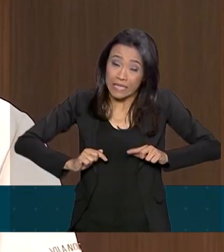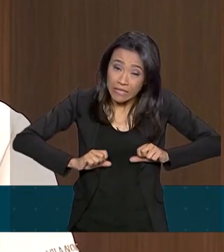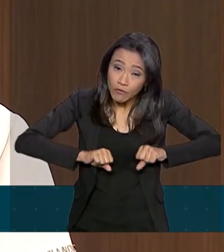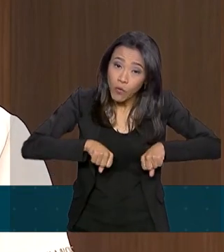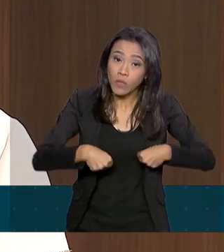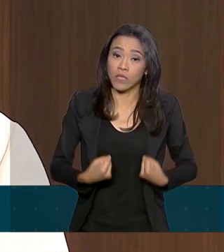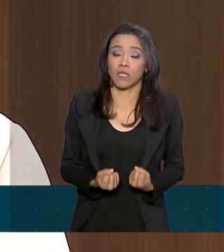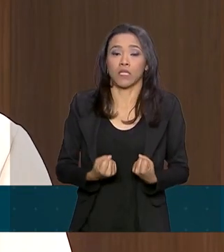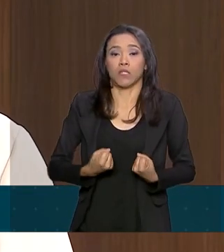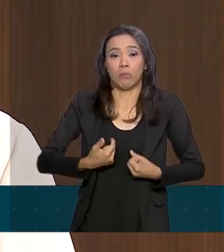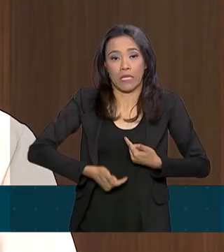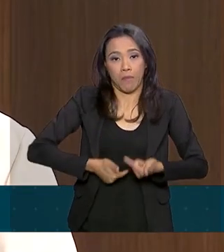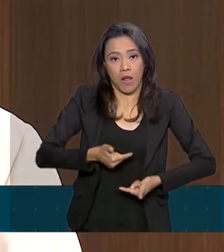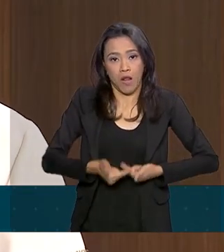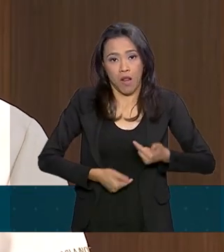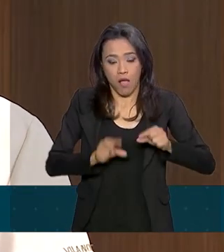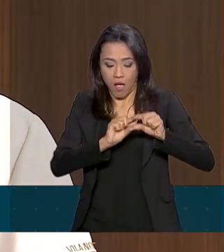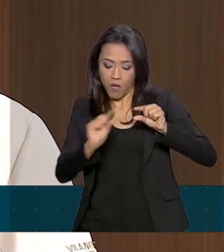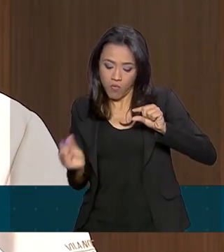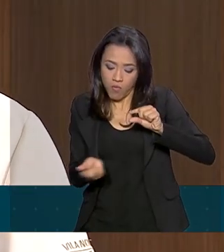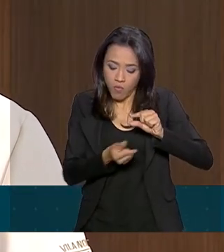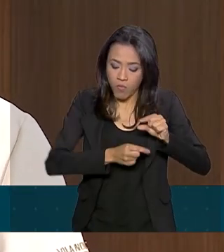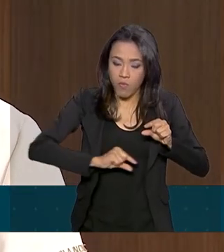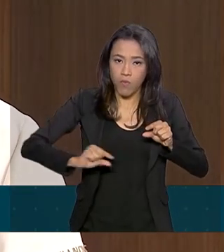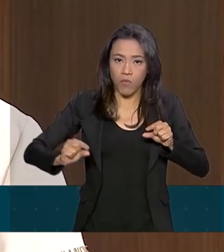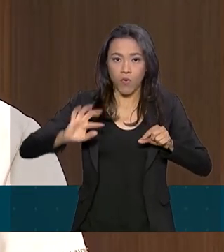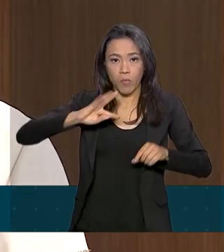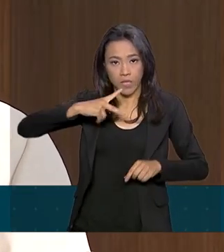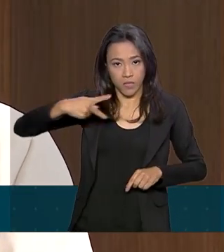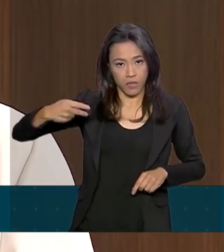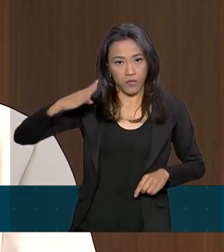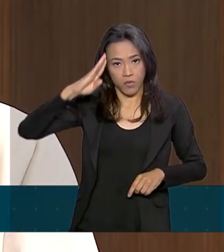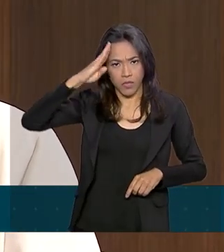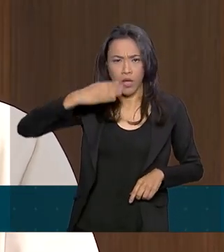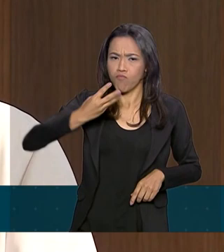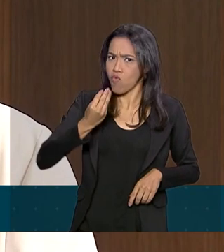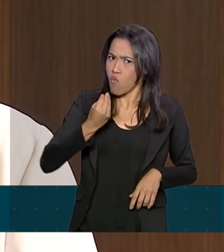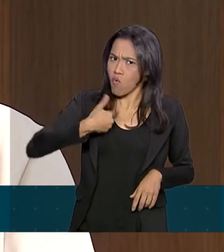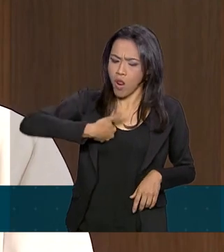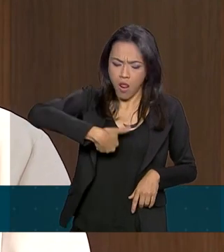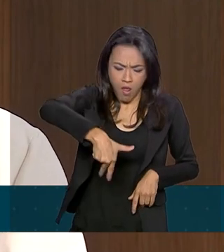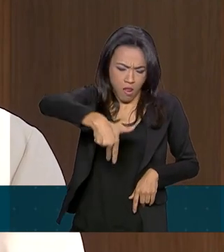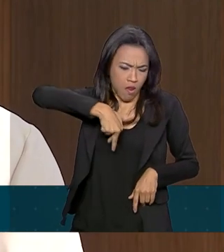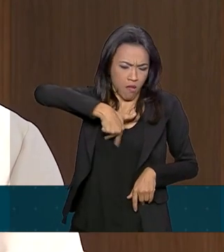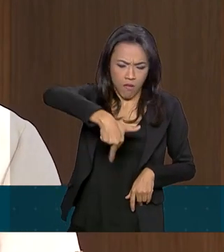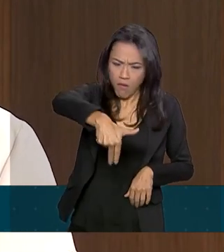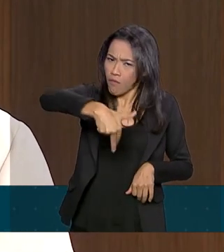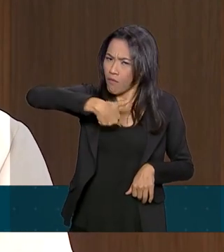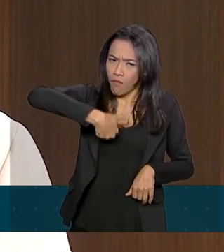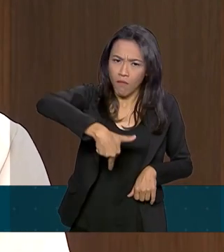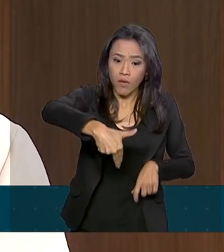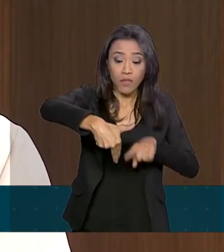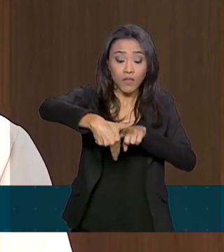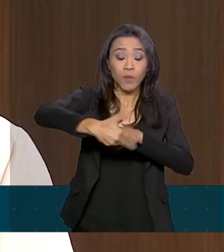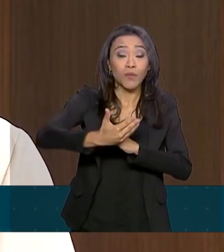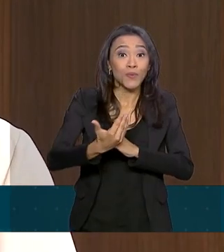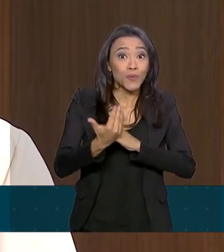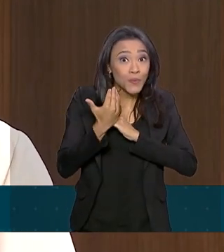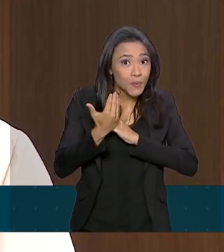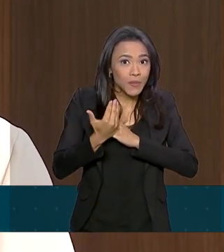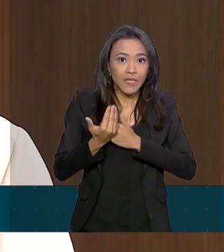bastante, ele está caminhando muito no corredor, que ajuda a movimentação intestinal,